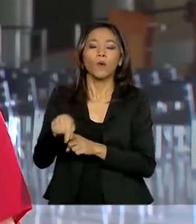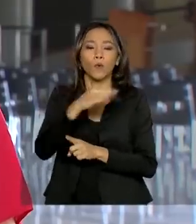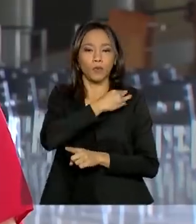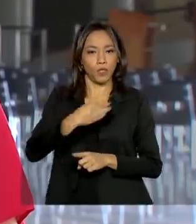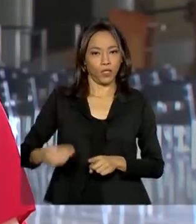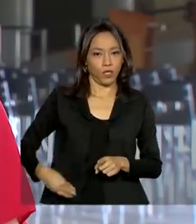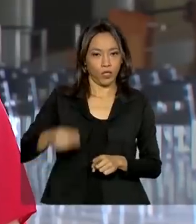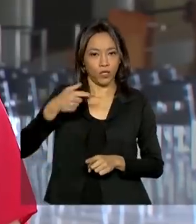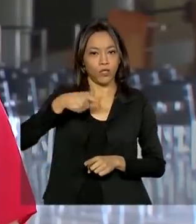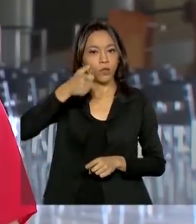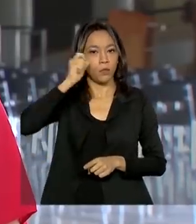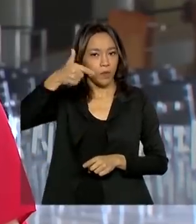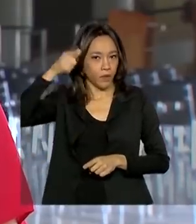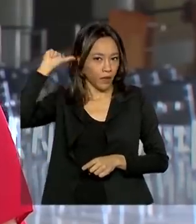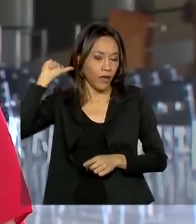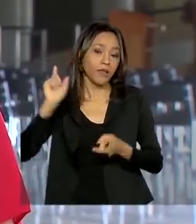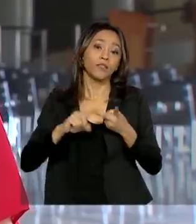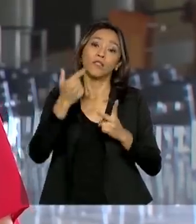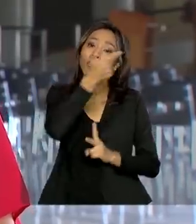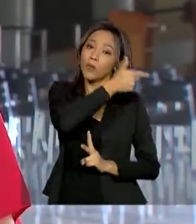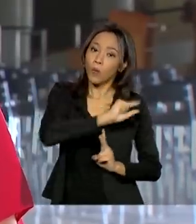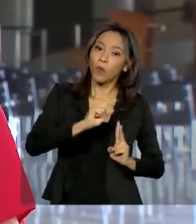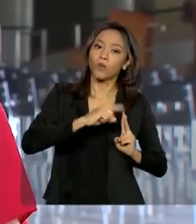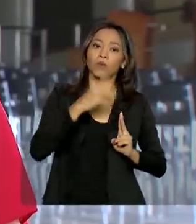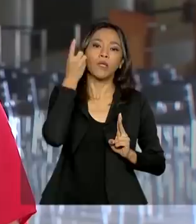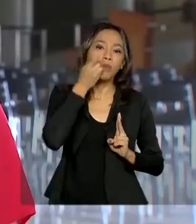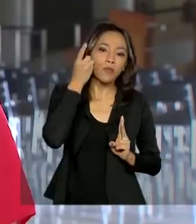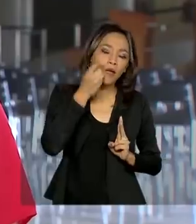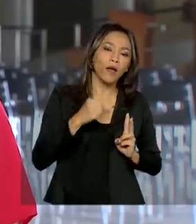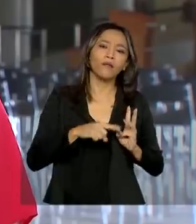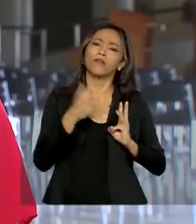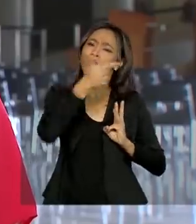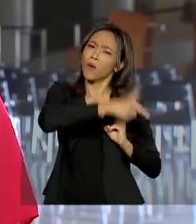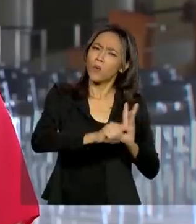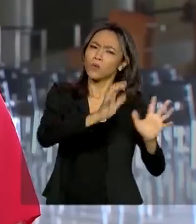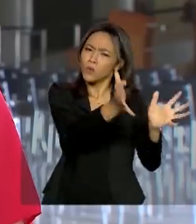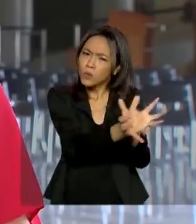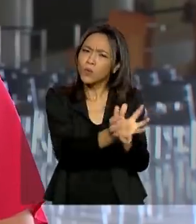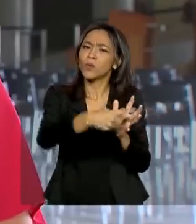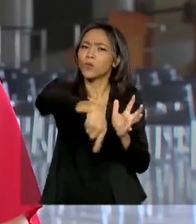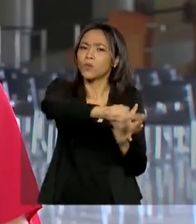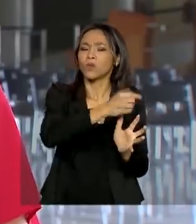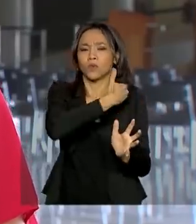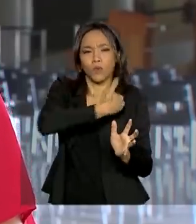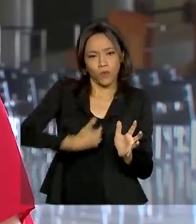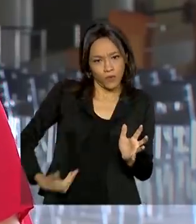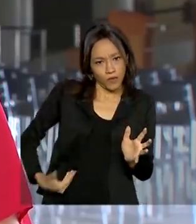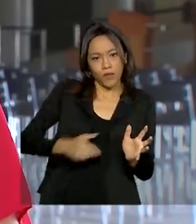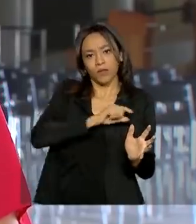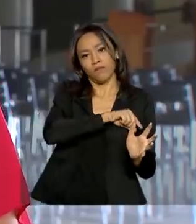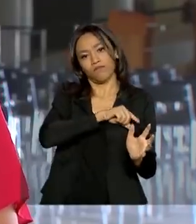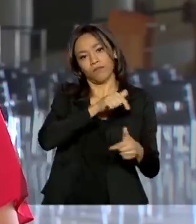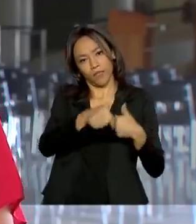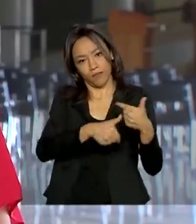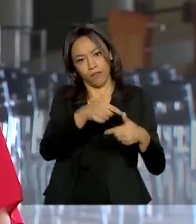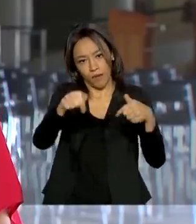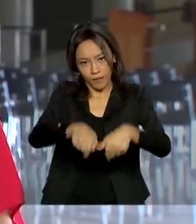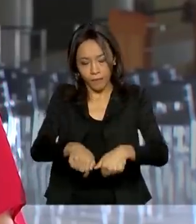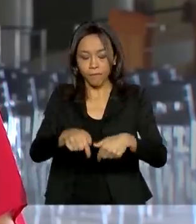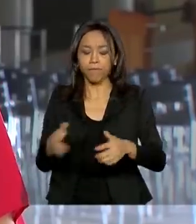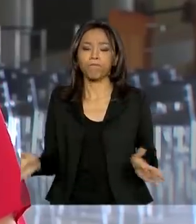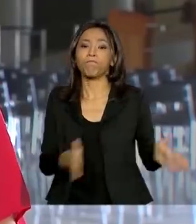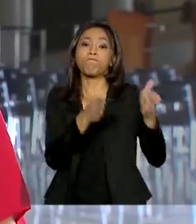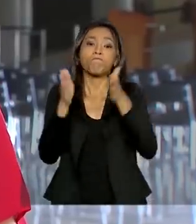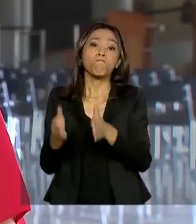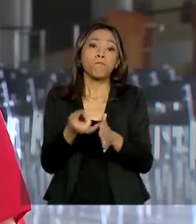juntamente com o deputado Fábio Faria e também com outros integrantes do governo que despacham aqui do Palácio do Planalto. Lá pelas